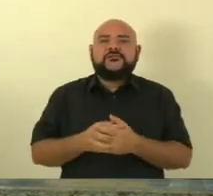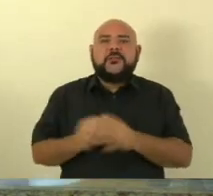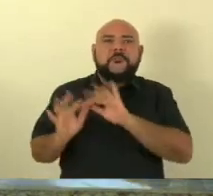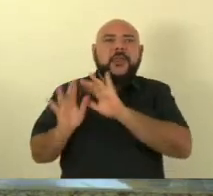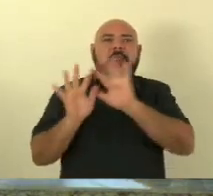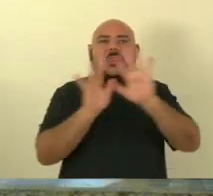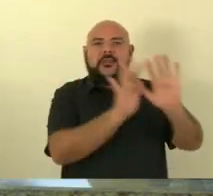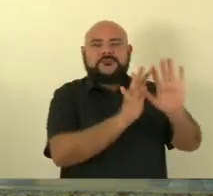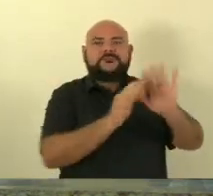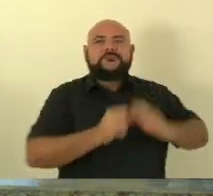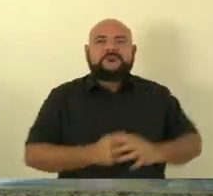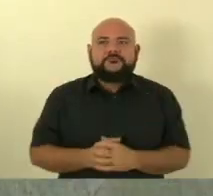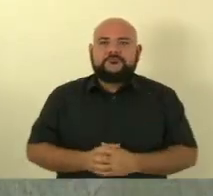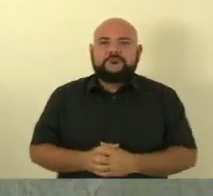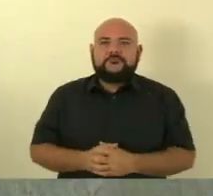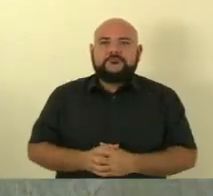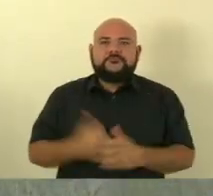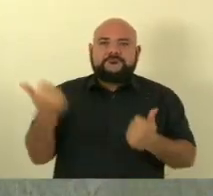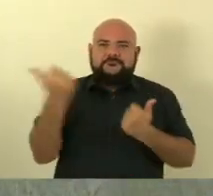palavra o coronel Hélio